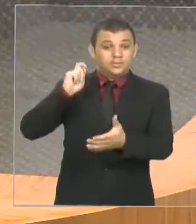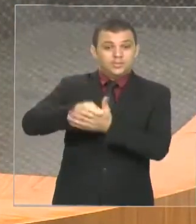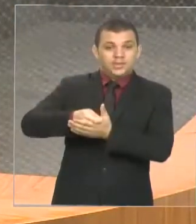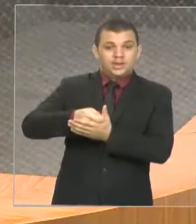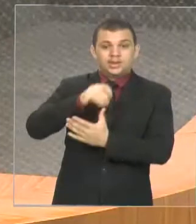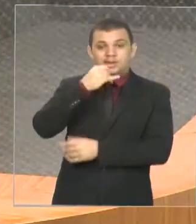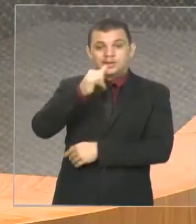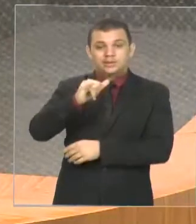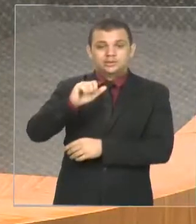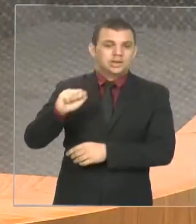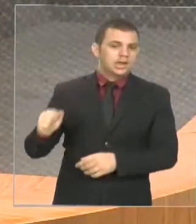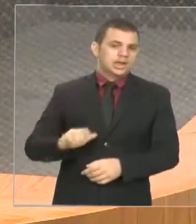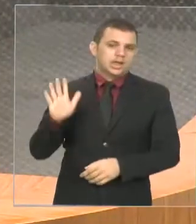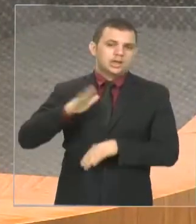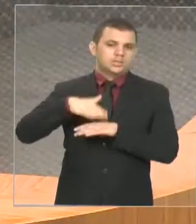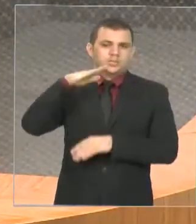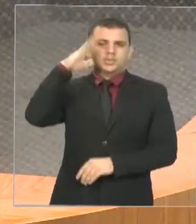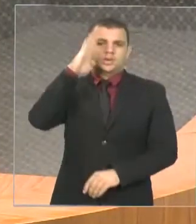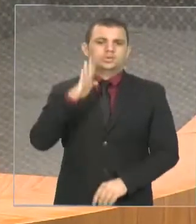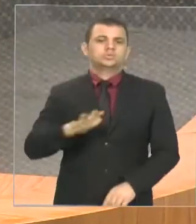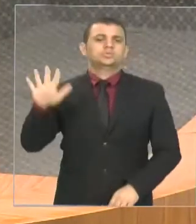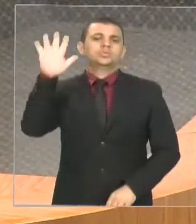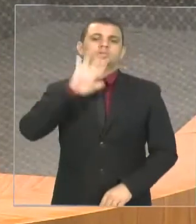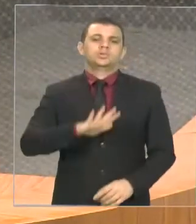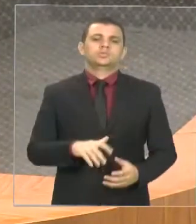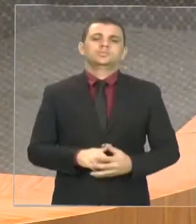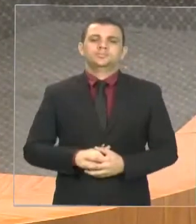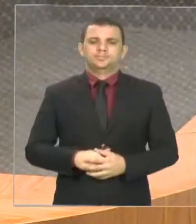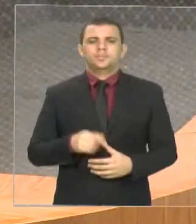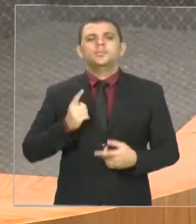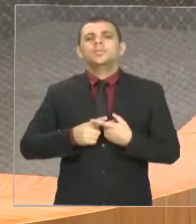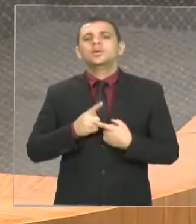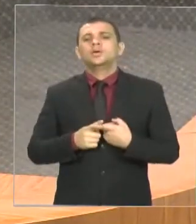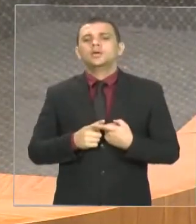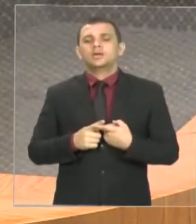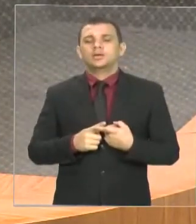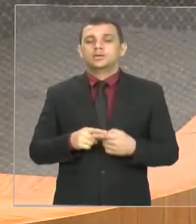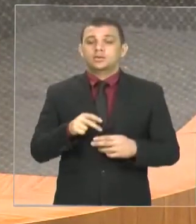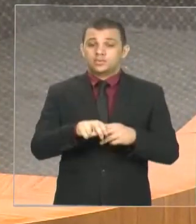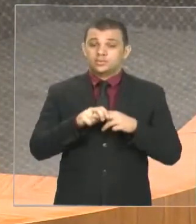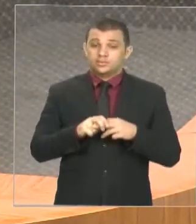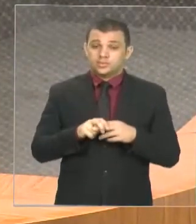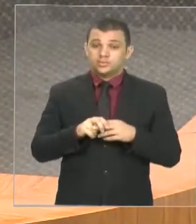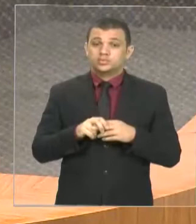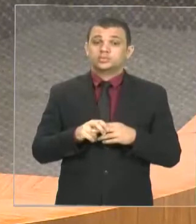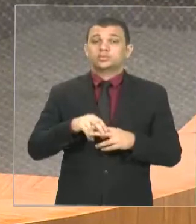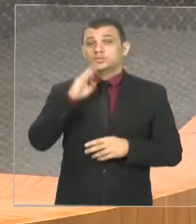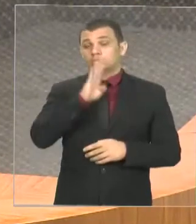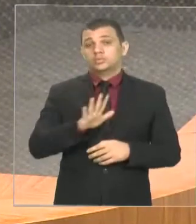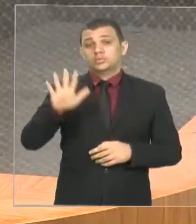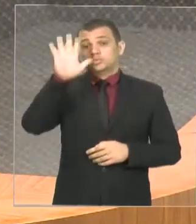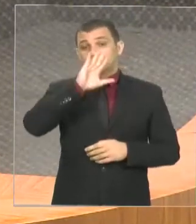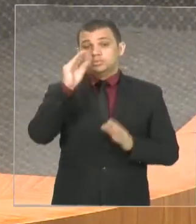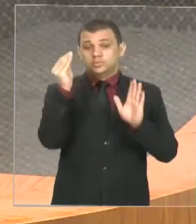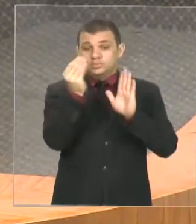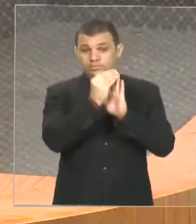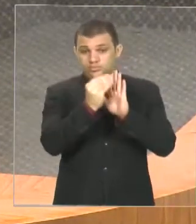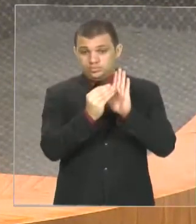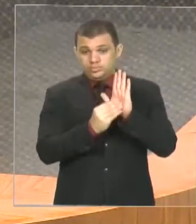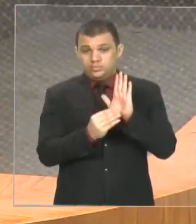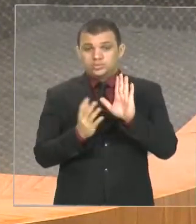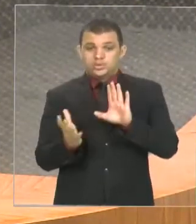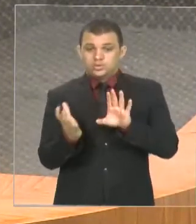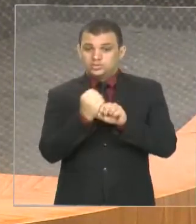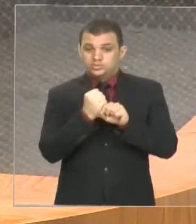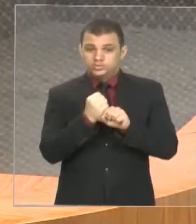Por quê? Porque na composição da nossa tarifa, no Brasil, não existe nenhum item, nenhum item,